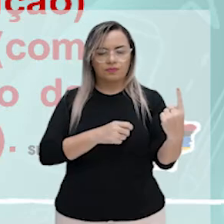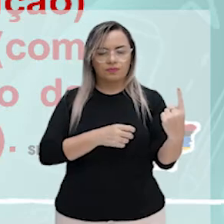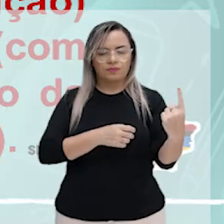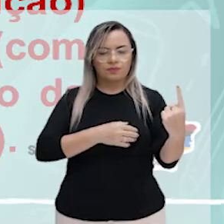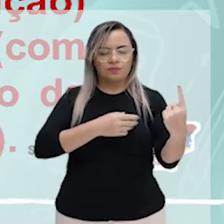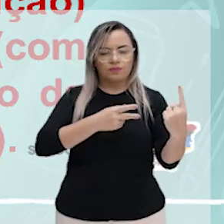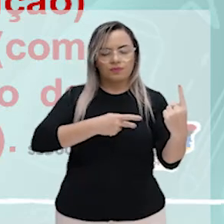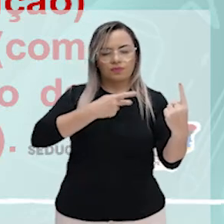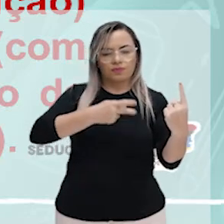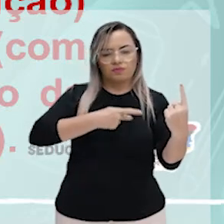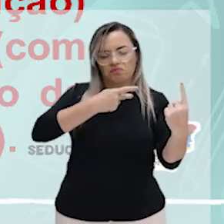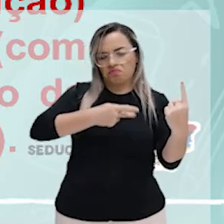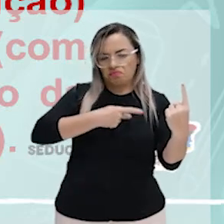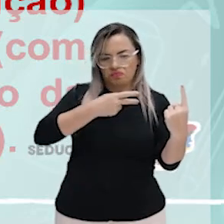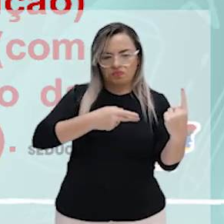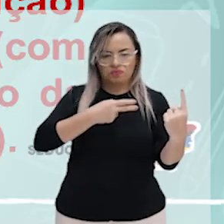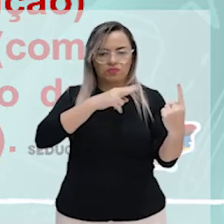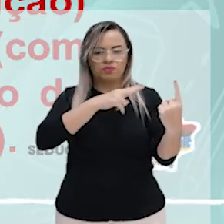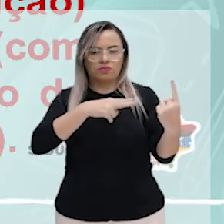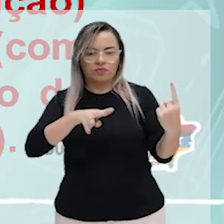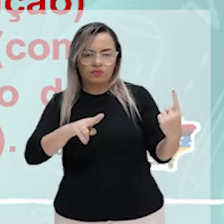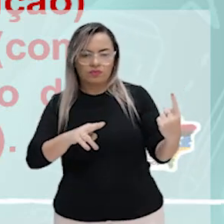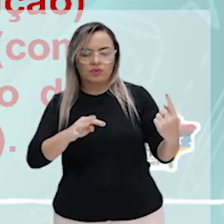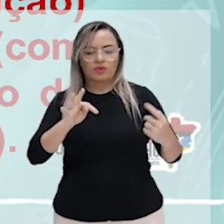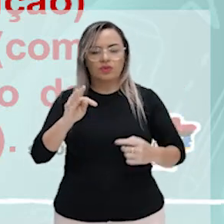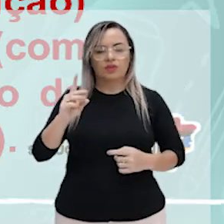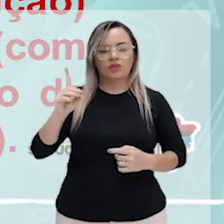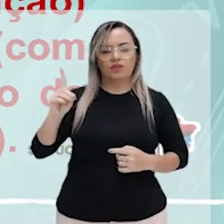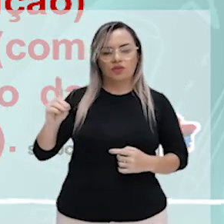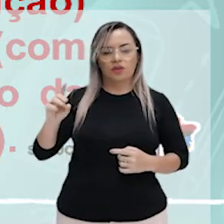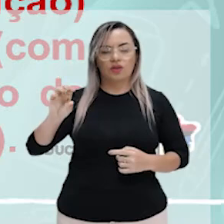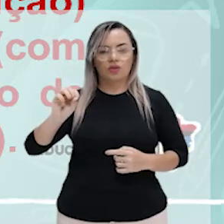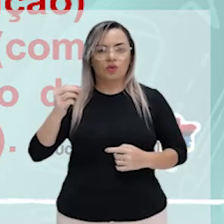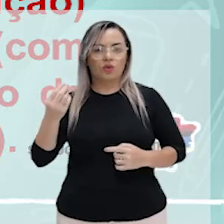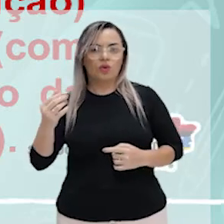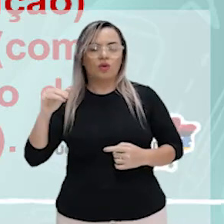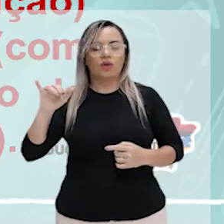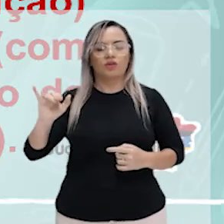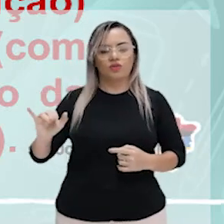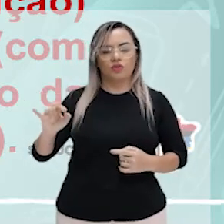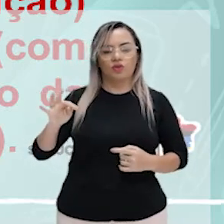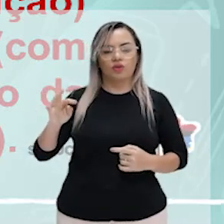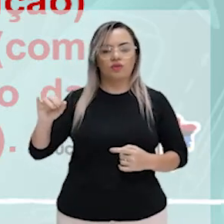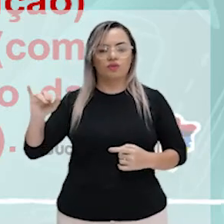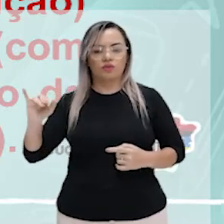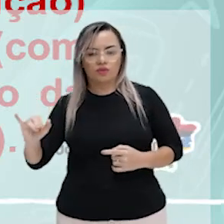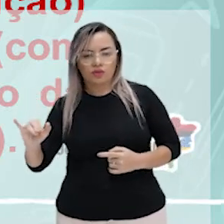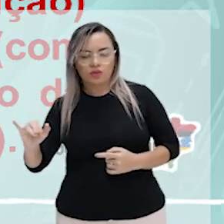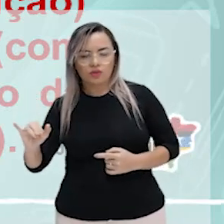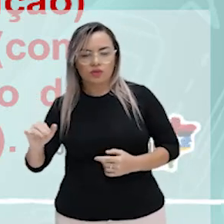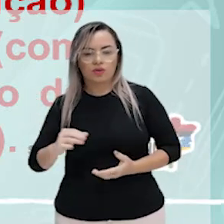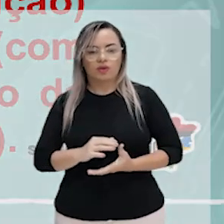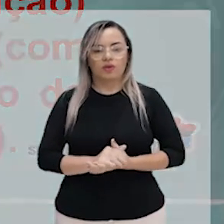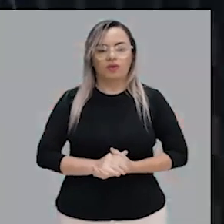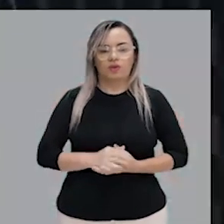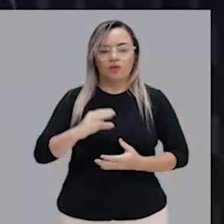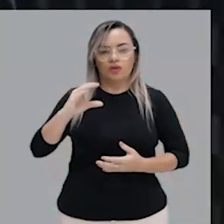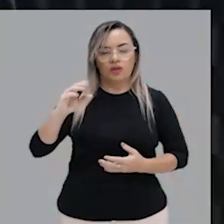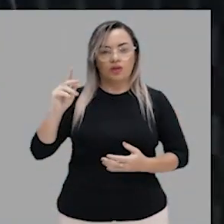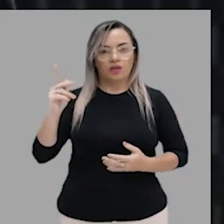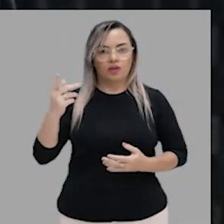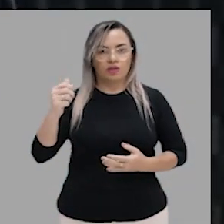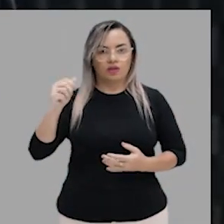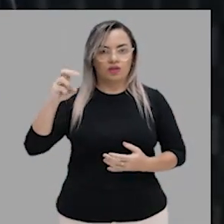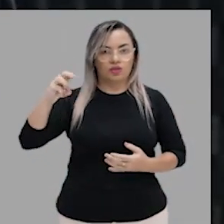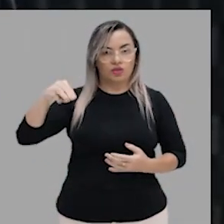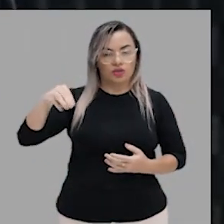denominar, de apelidar, ele pode ser transitivo direto ou indireto. Assim, estaria correto, chamou a funcionária,